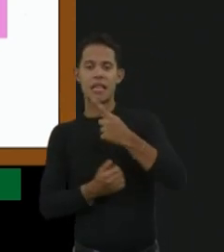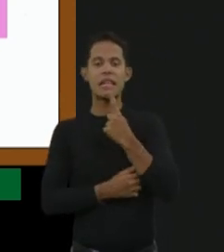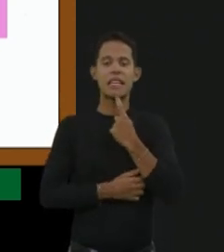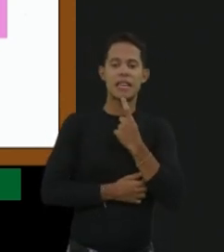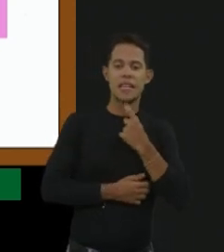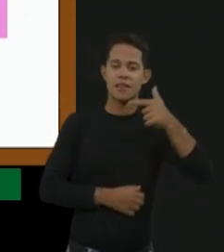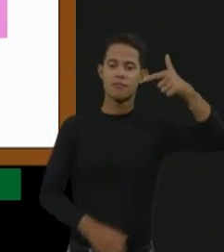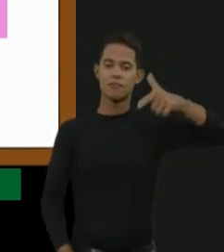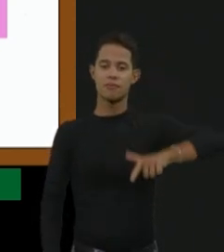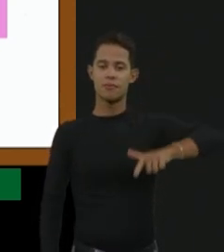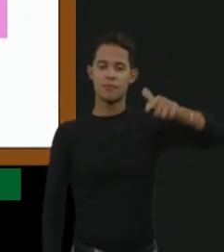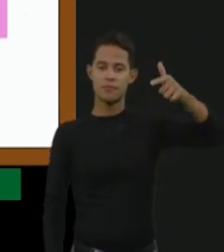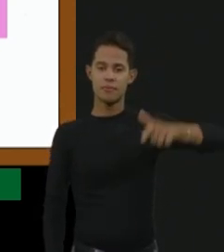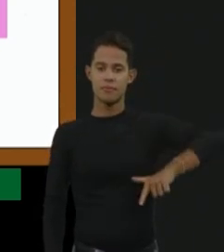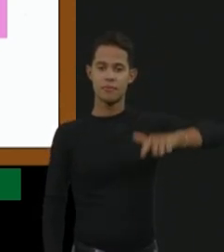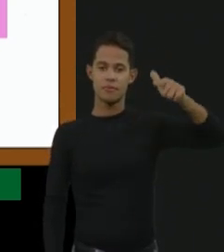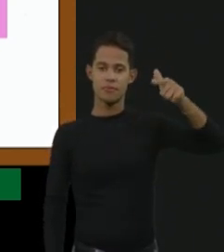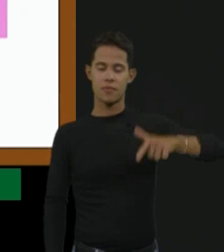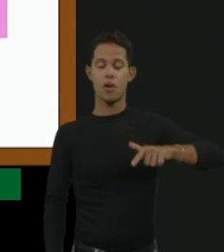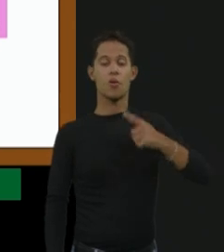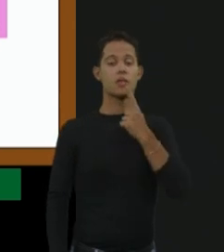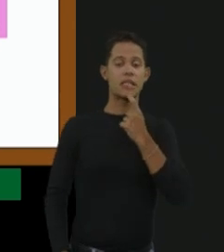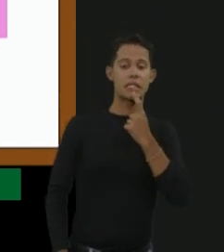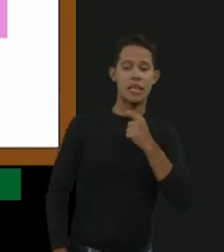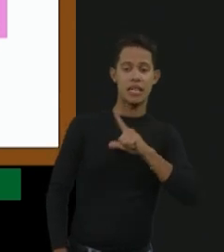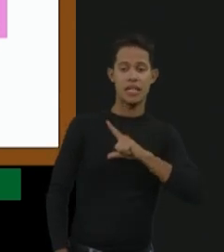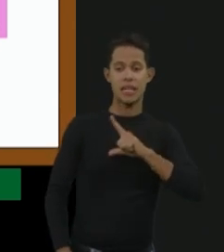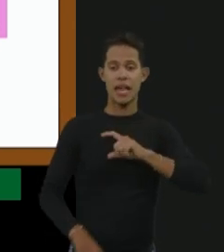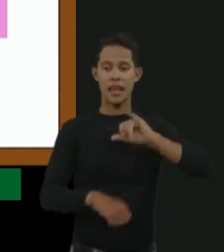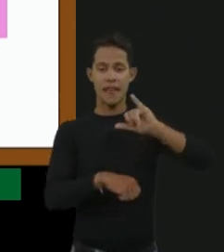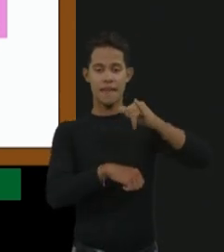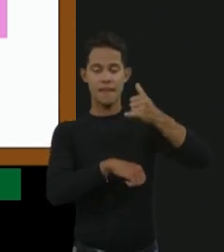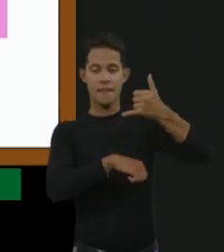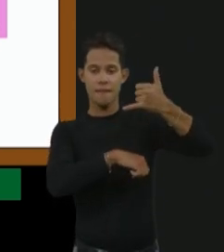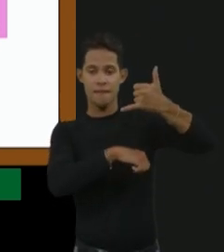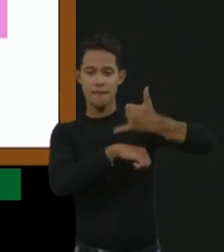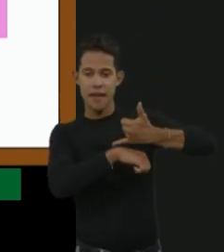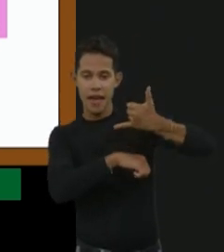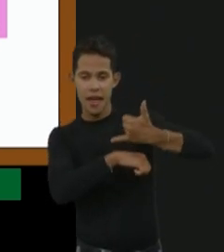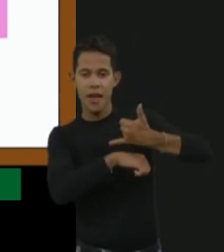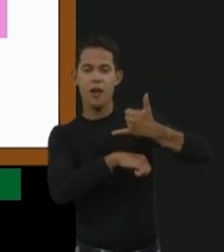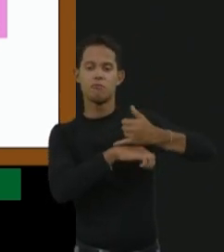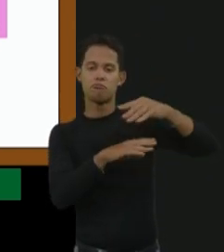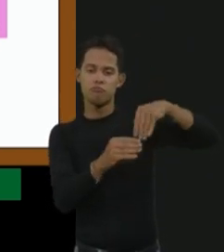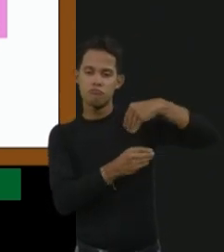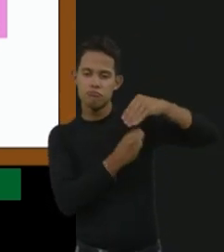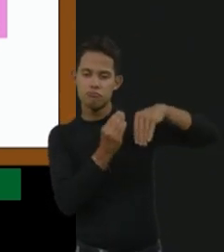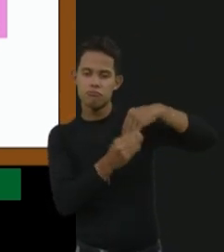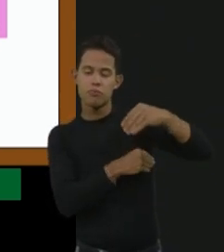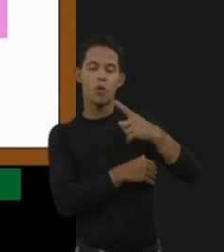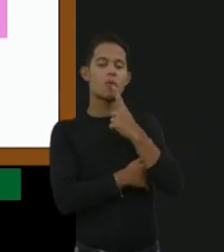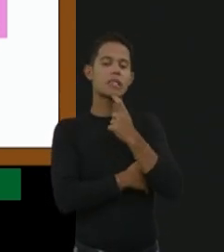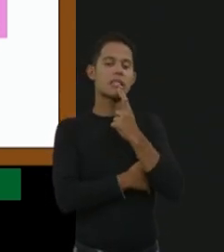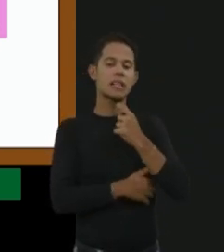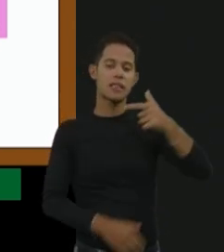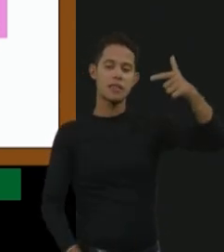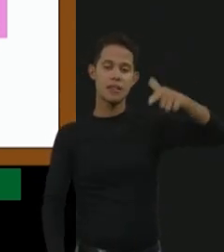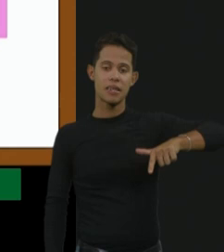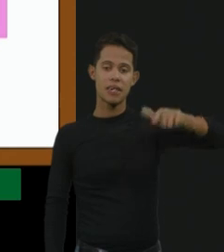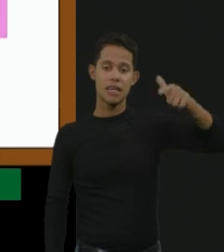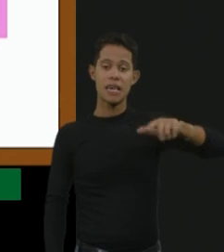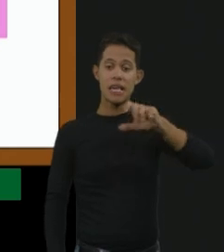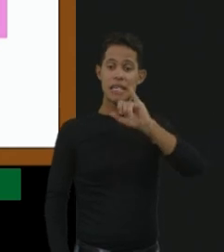sangue, o que ele tem? Ele tem ferro, radicais livres, oxidação. Esses sangramentos repetitivos, se não forem